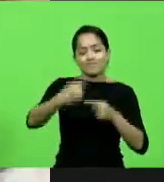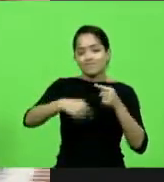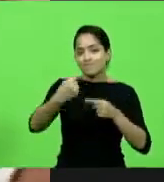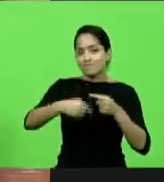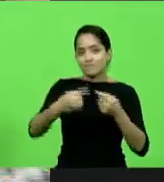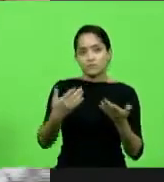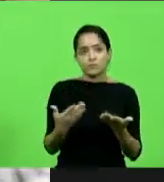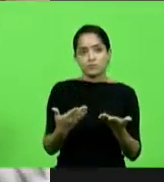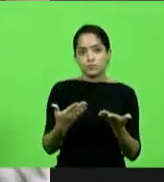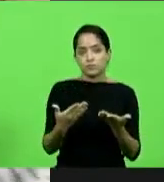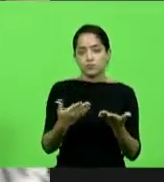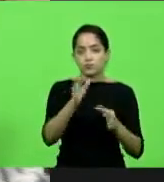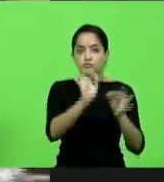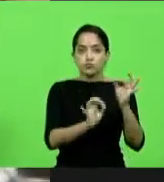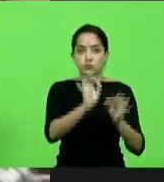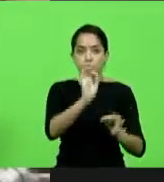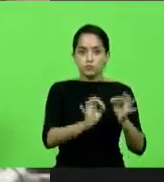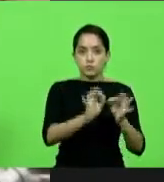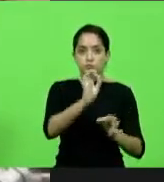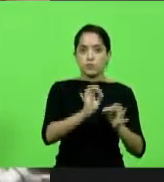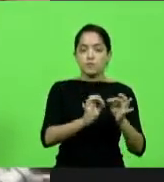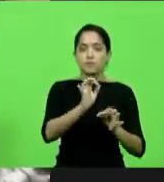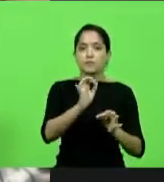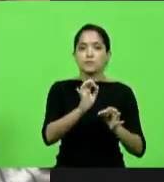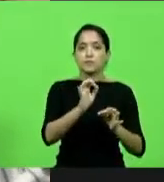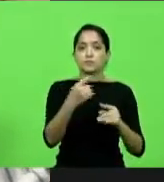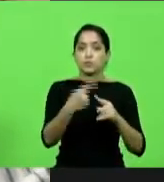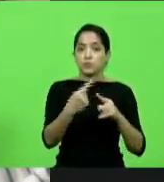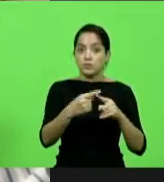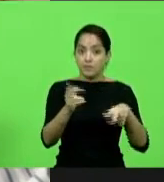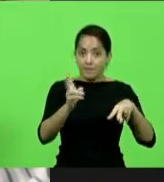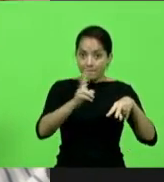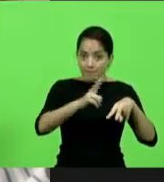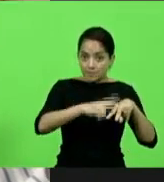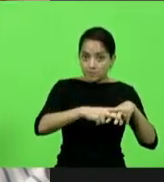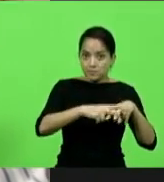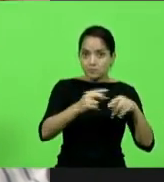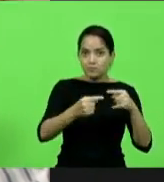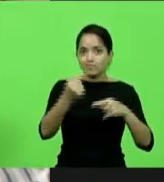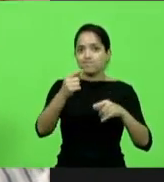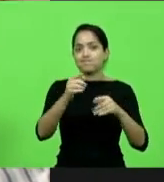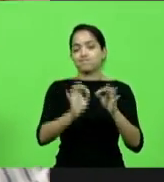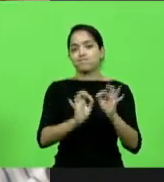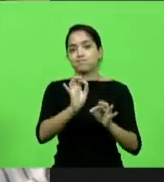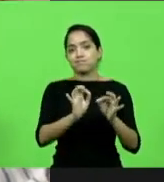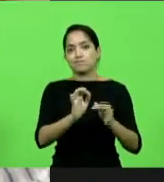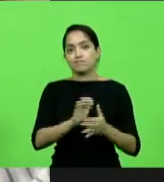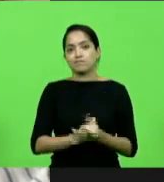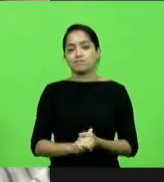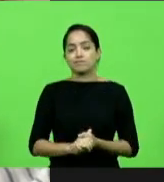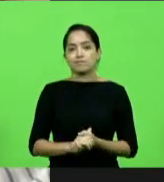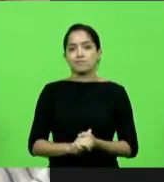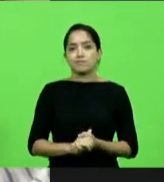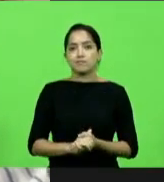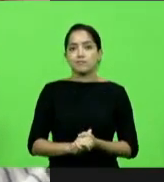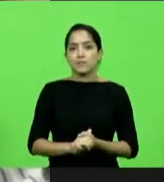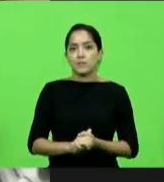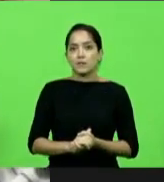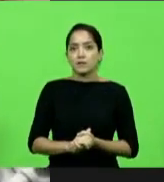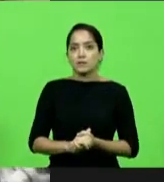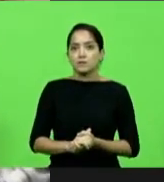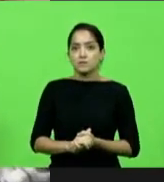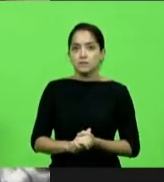fato pelo qual a prisão é ilegal. Talvez, eu estou tentando